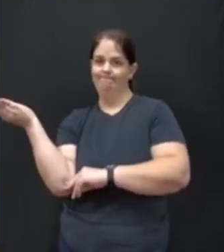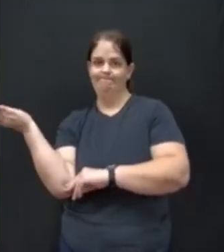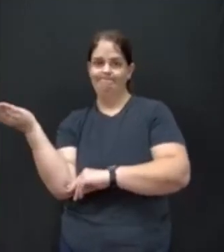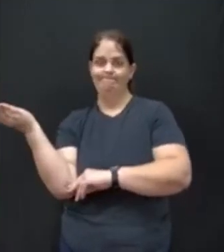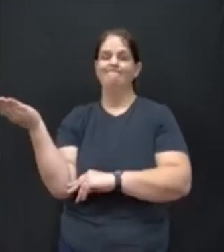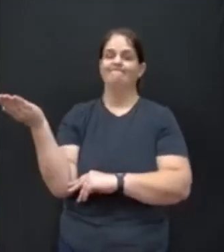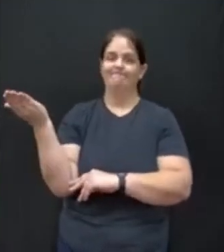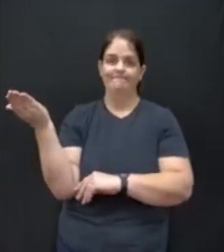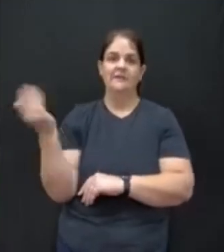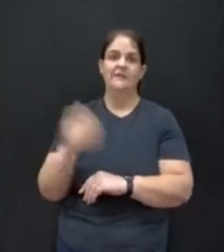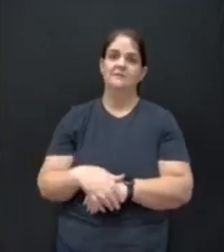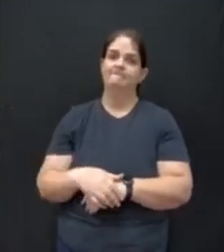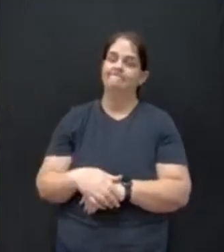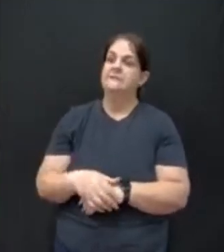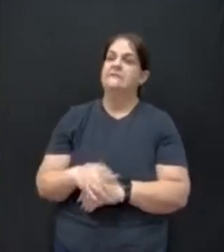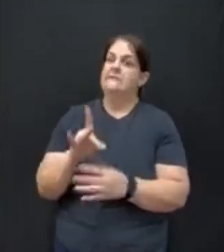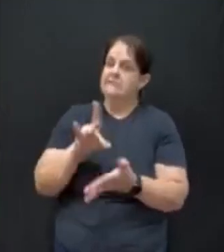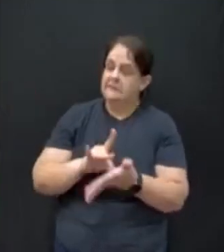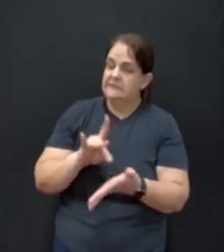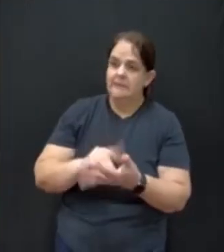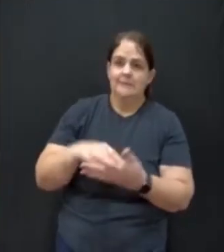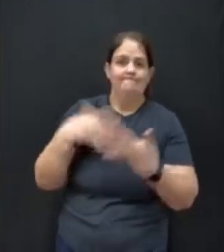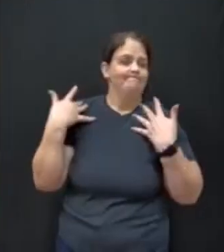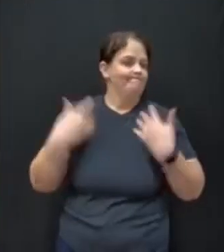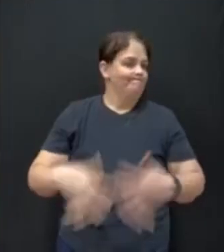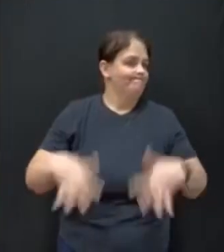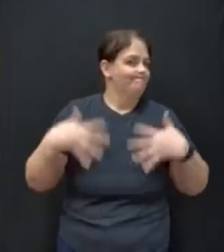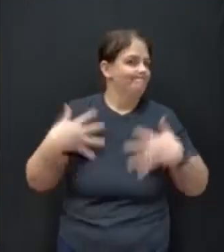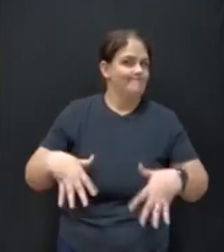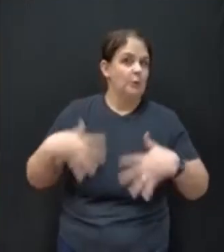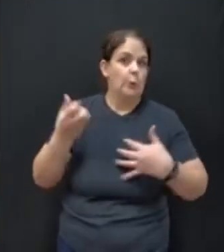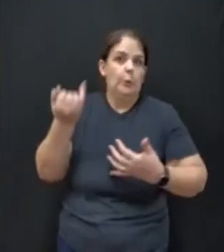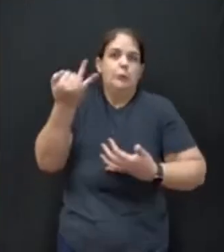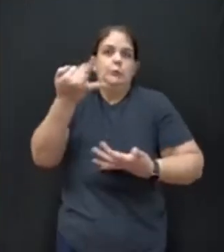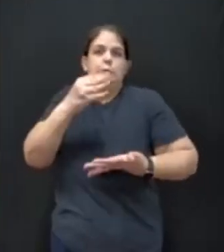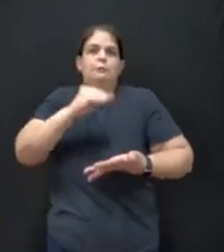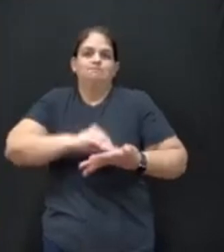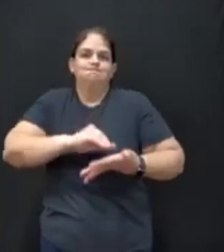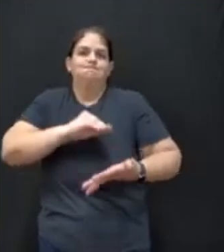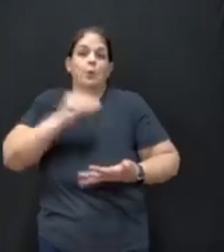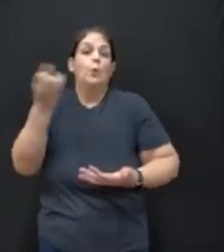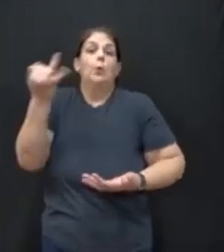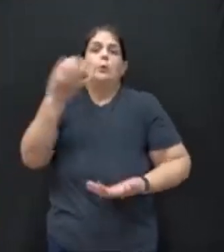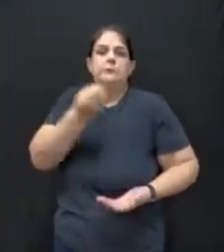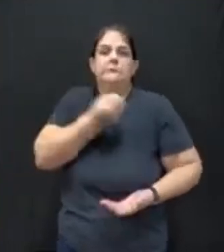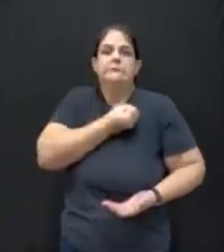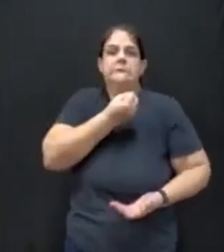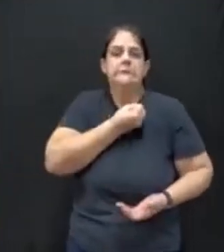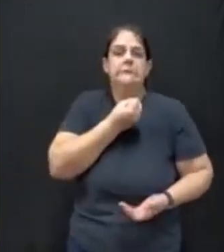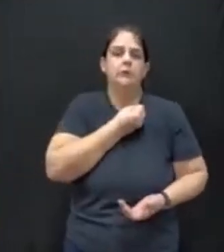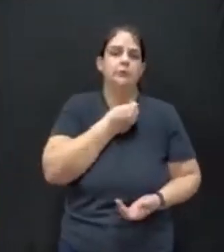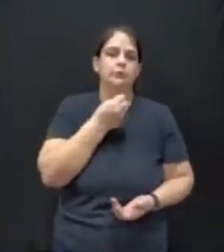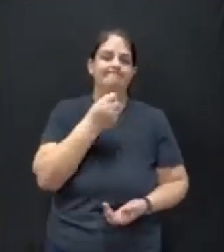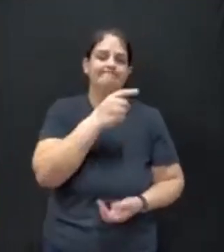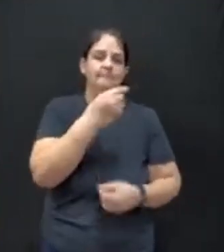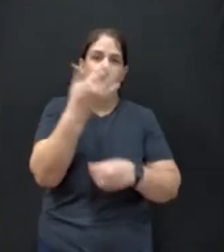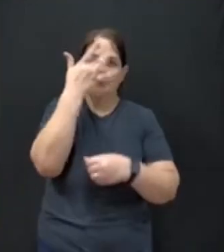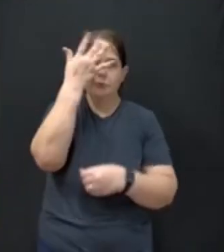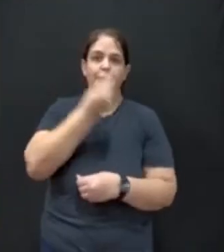Realmente está insustentável o número de moradores de rua. Mas isso é culpa de Toledo, não.